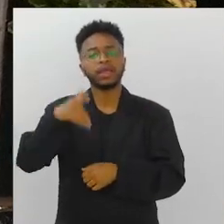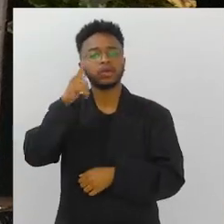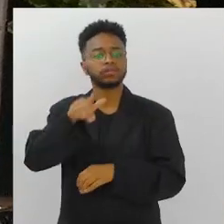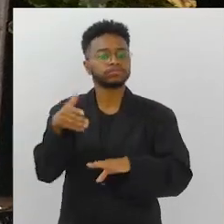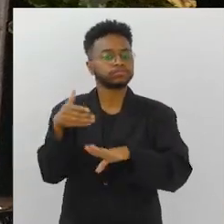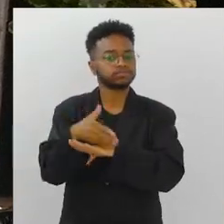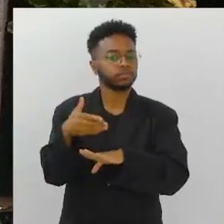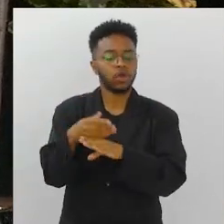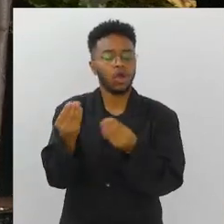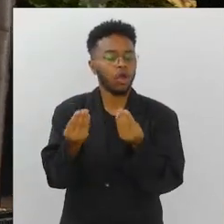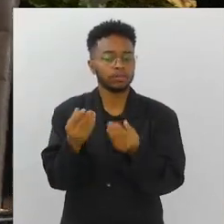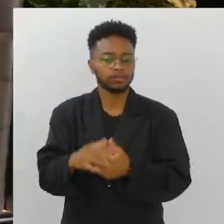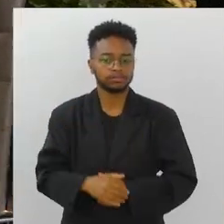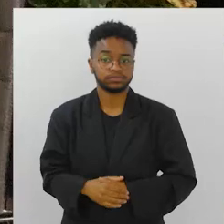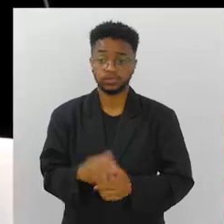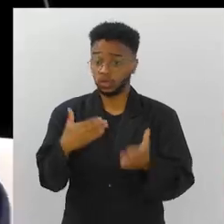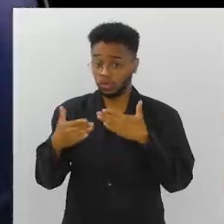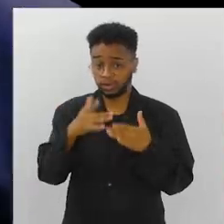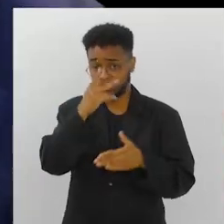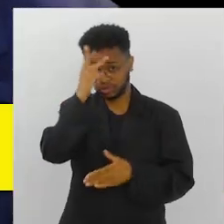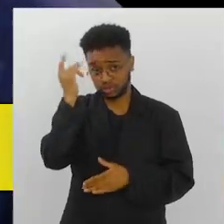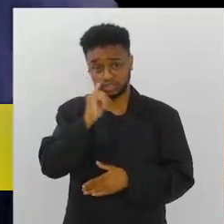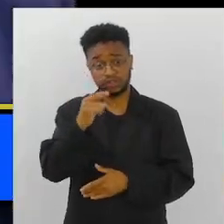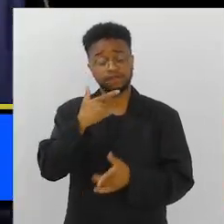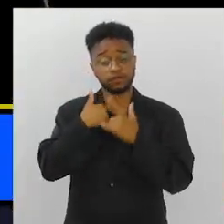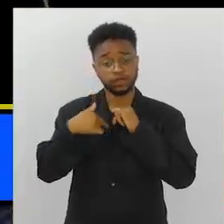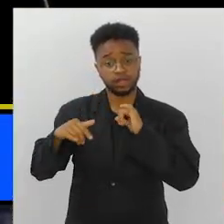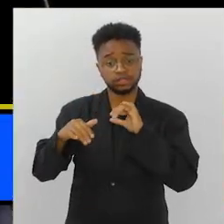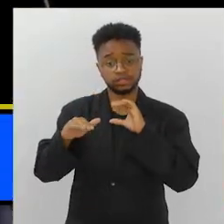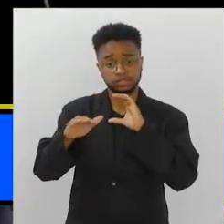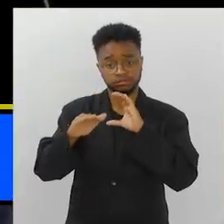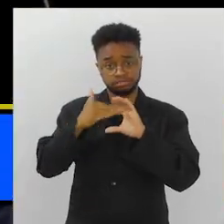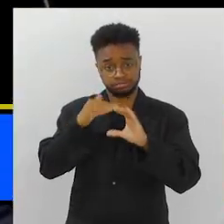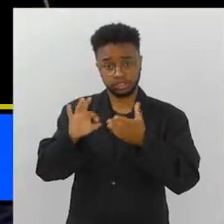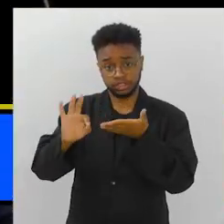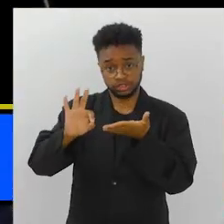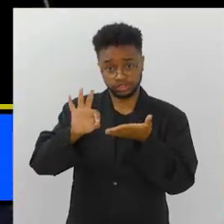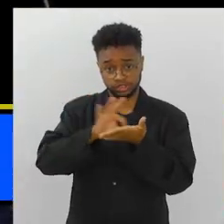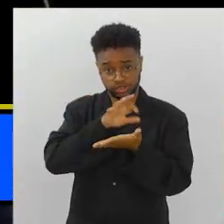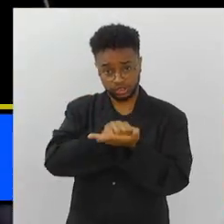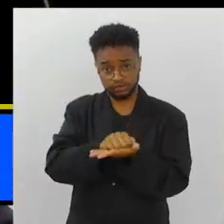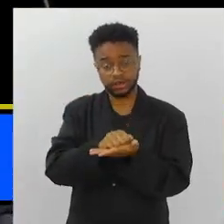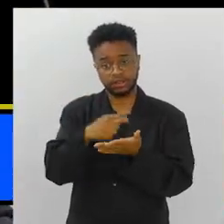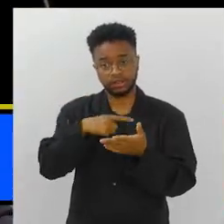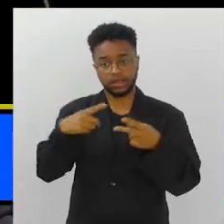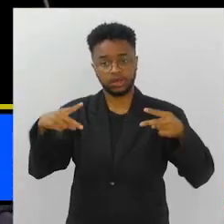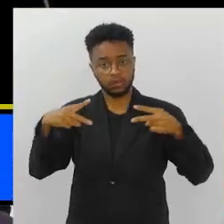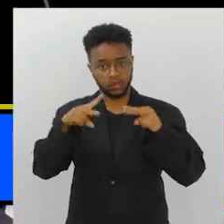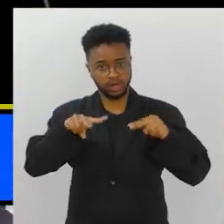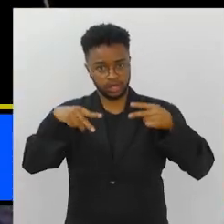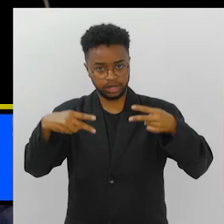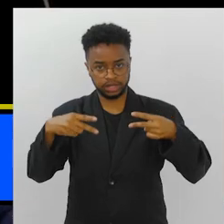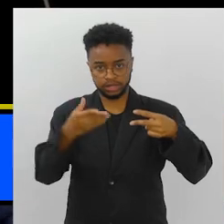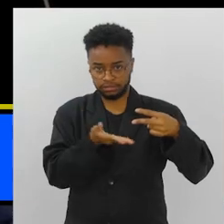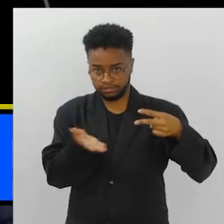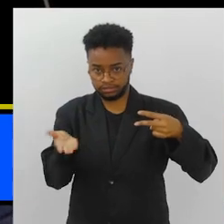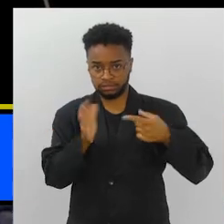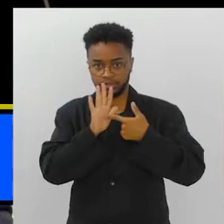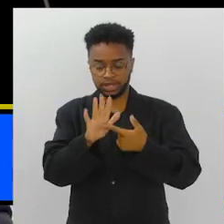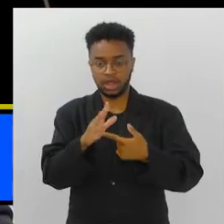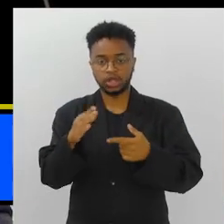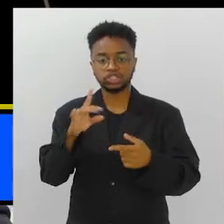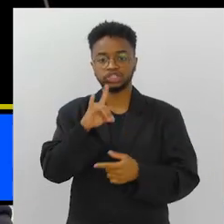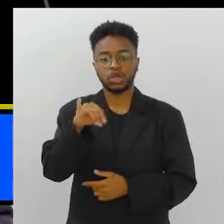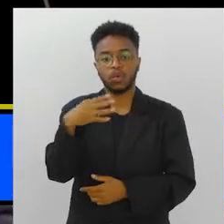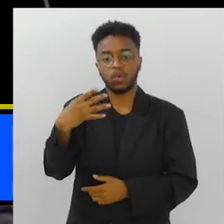pode participar? Qualquer um que pudesse escrever no nosso link pode participar. A nossa jornada vai ser do dia